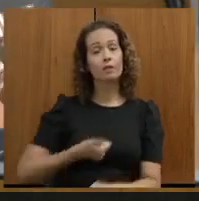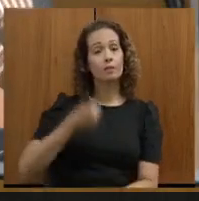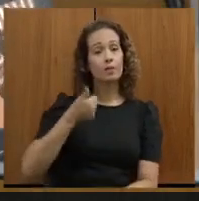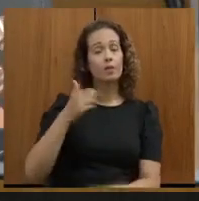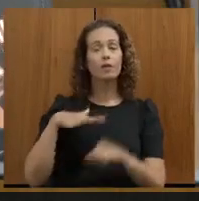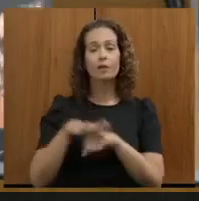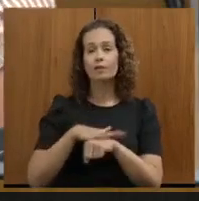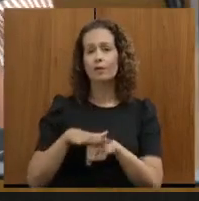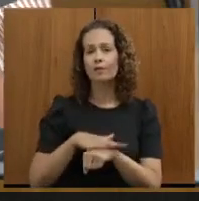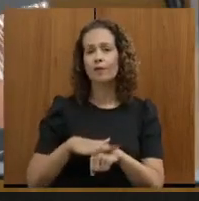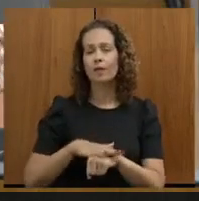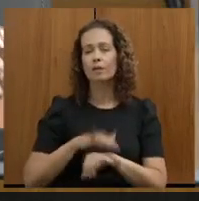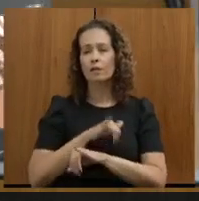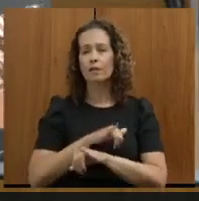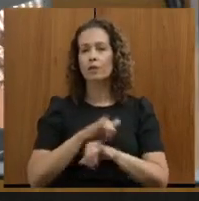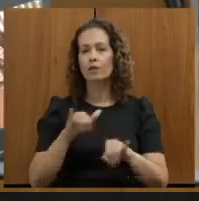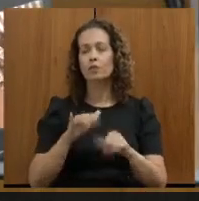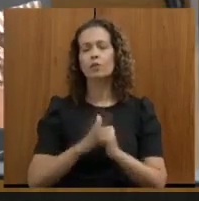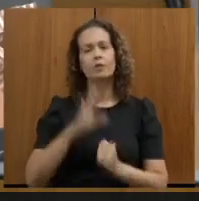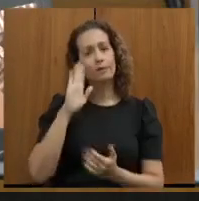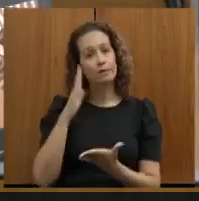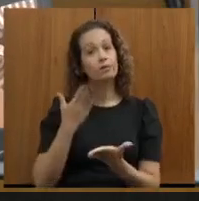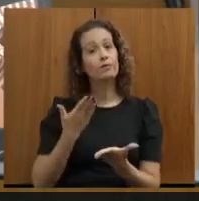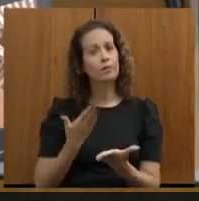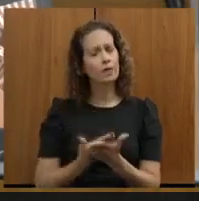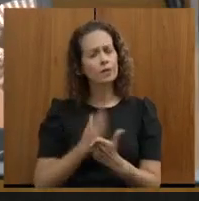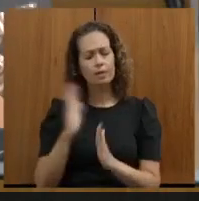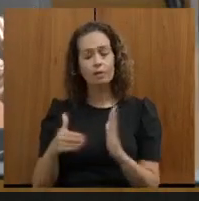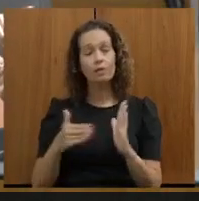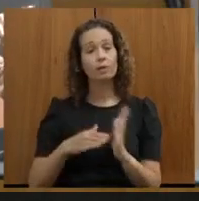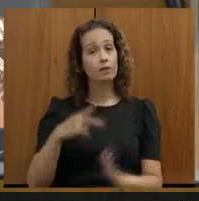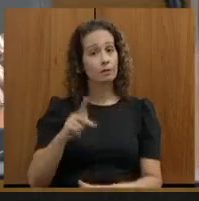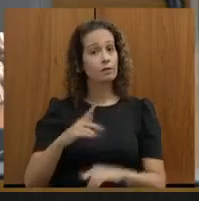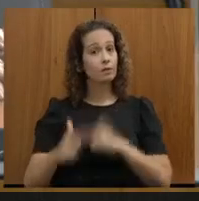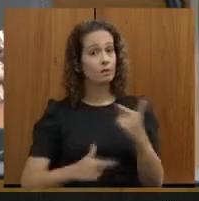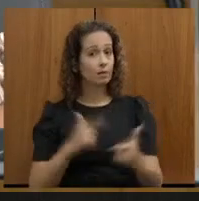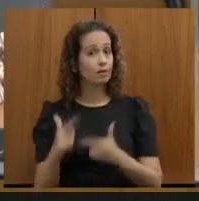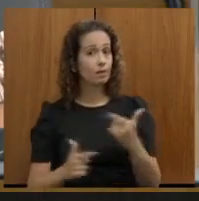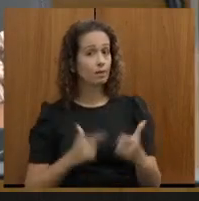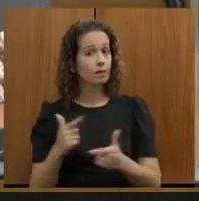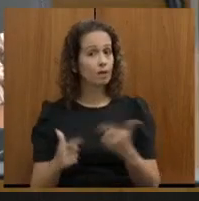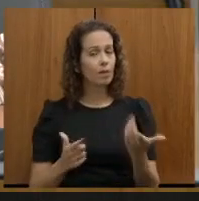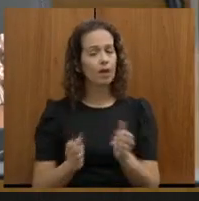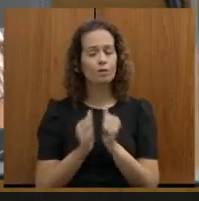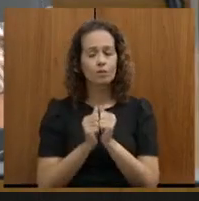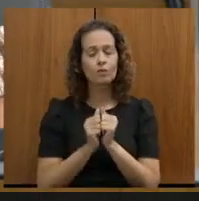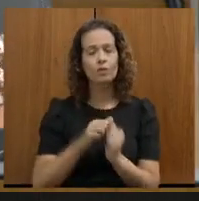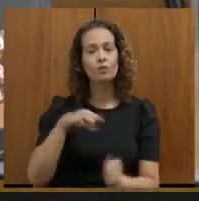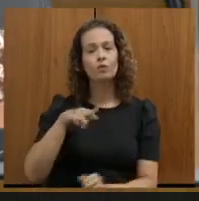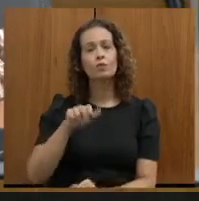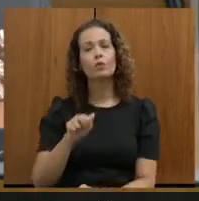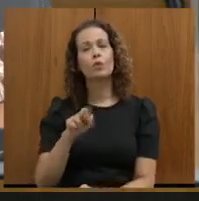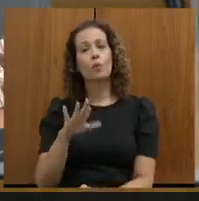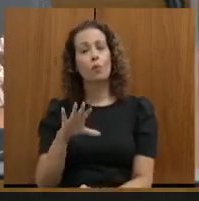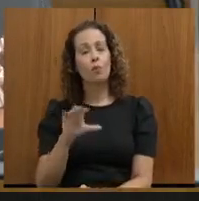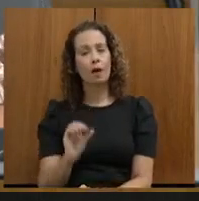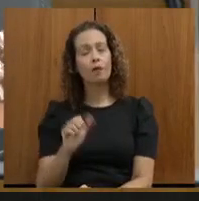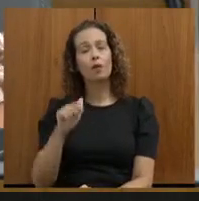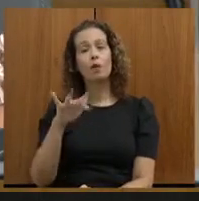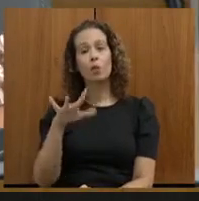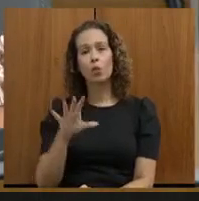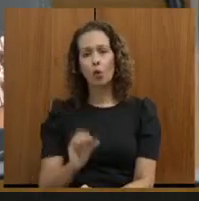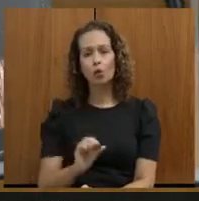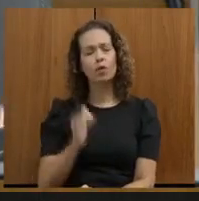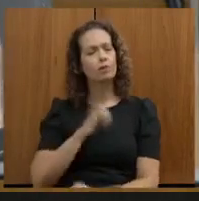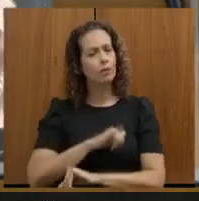conversa, quando eu disse que depositaria a confiança total no seu trabalho, junto com o Marco Antônio, disse que vou depositar